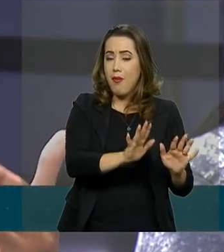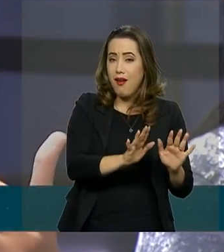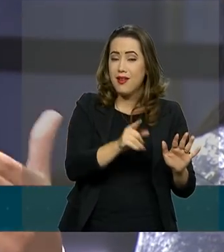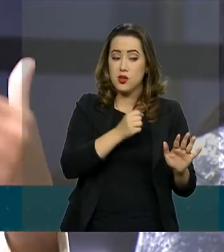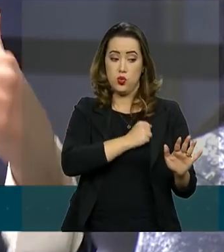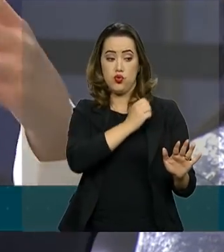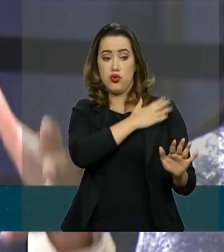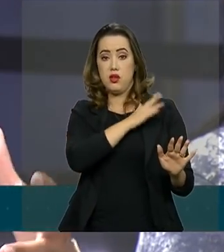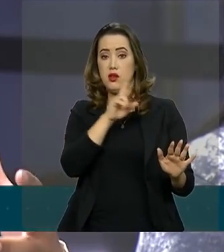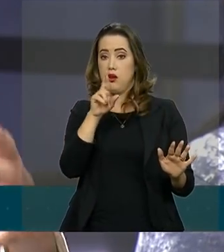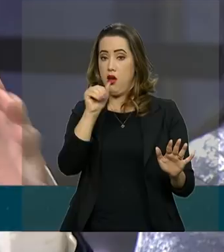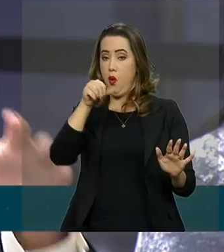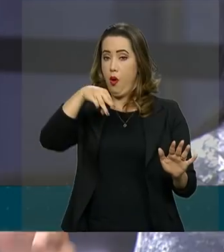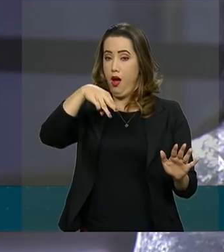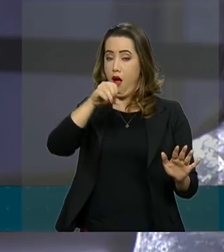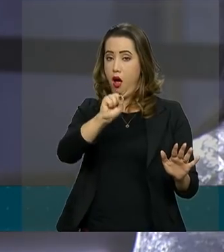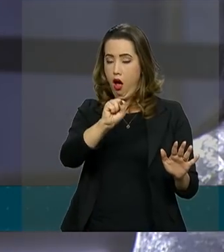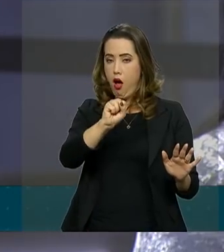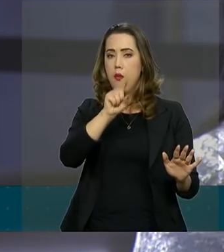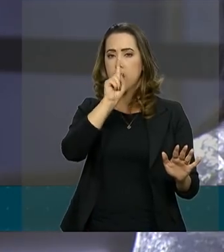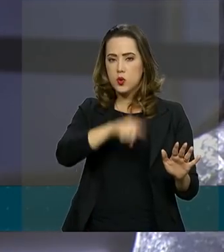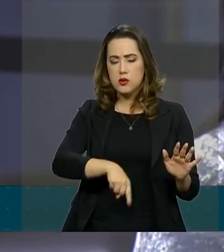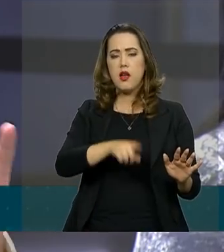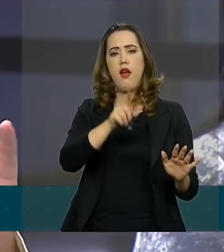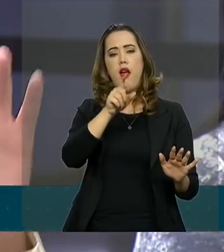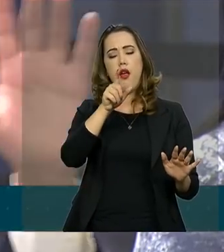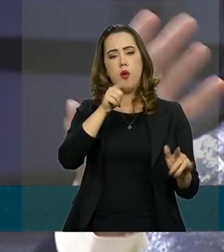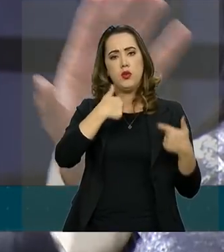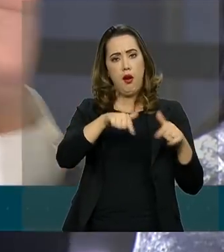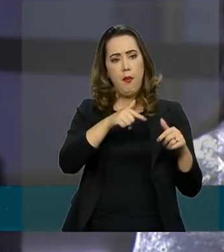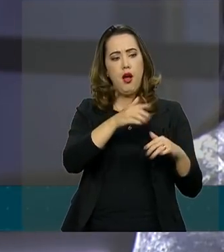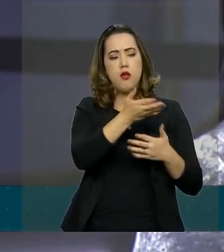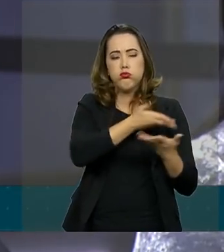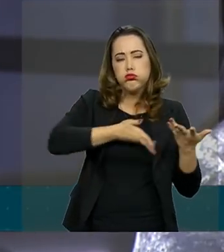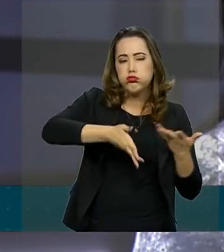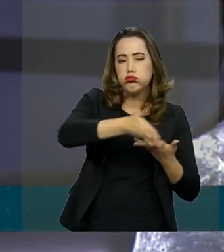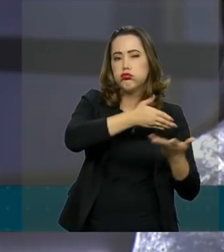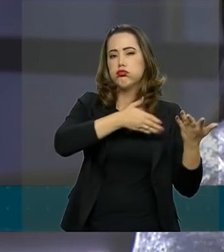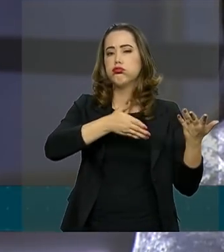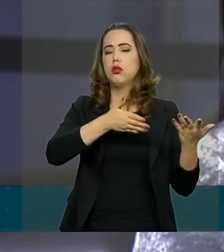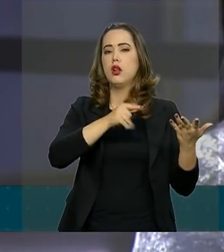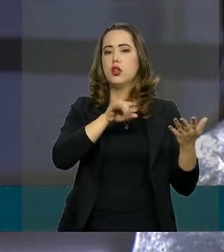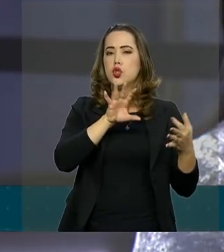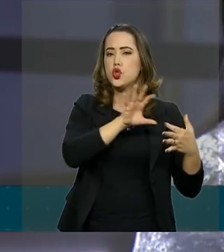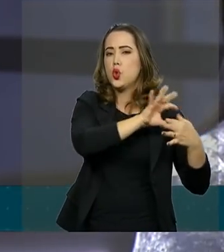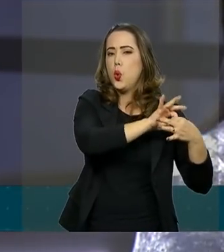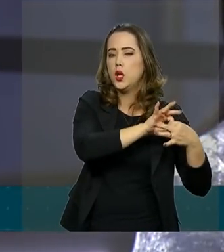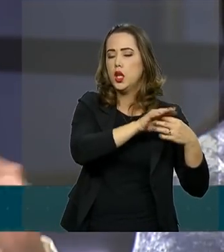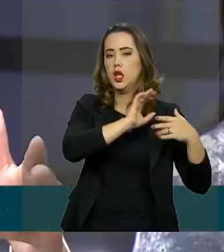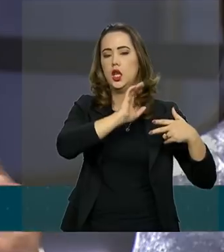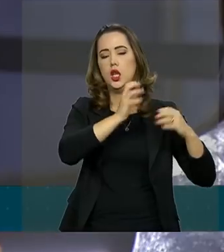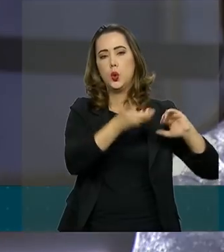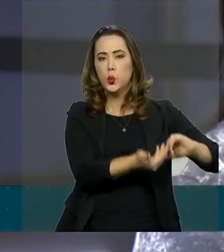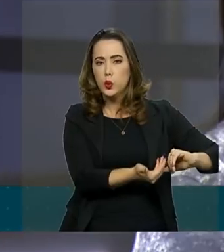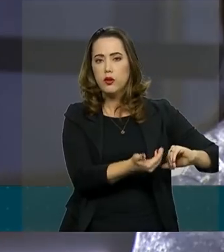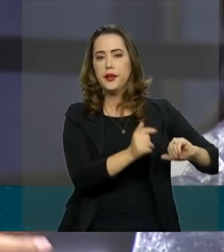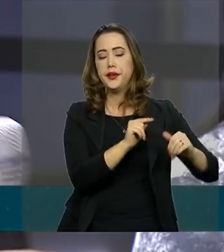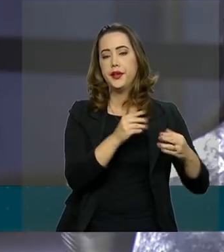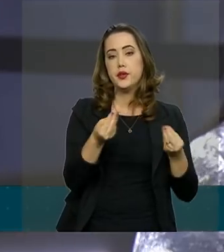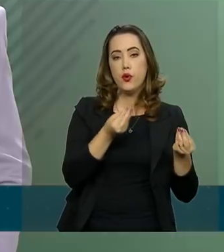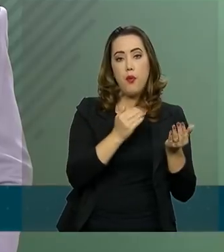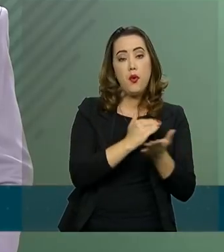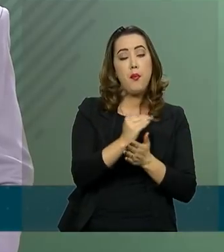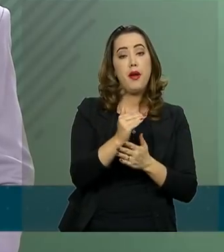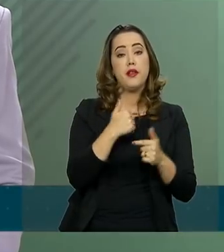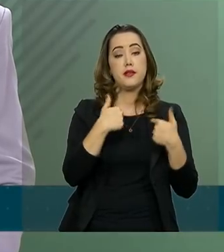o general Ramos, ele começa a efetivamente exercer esse papel de articulação. Então, é sobre o pacto e o papel de articulação do ministro Ramos quando começa a ser feito.